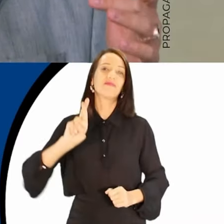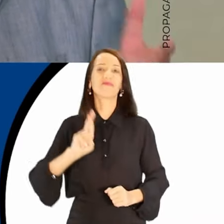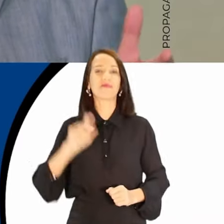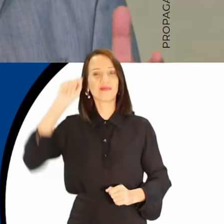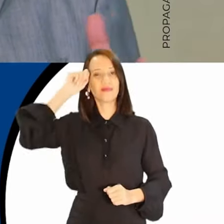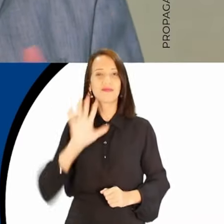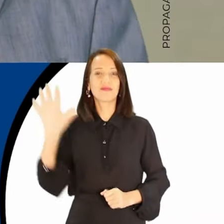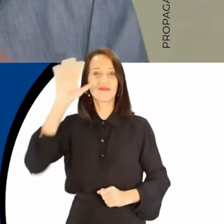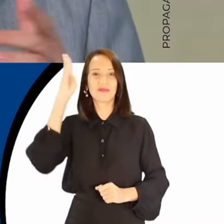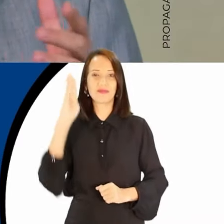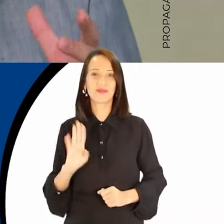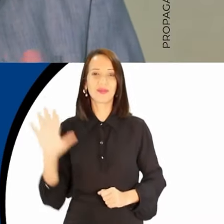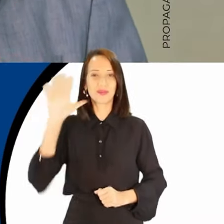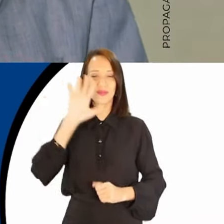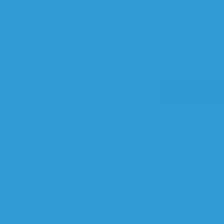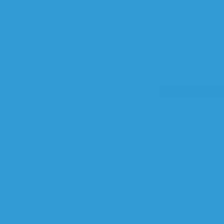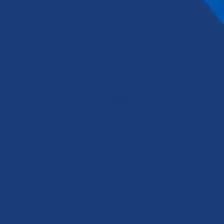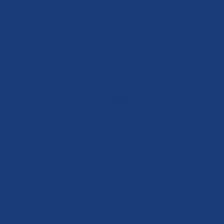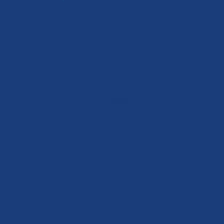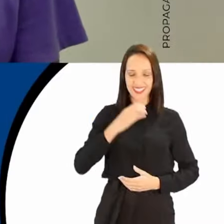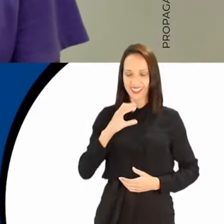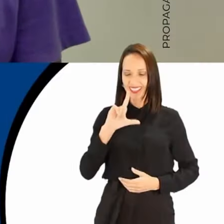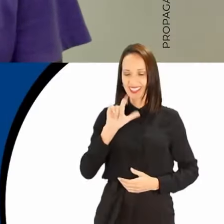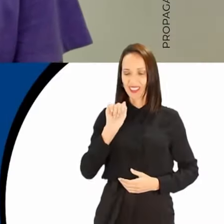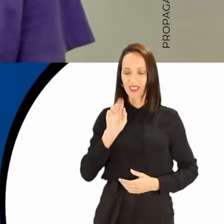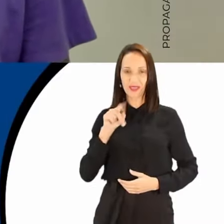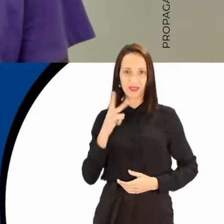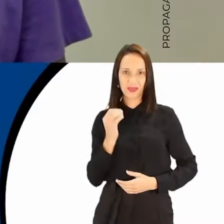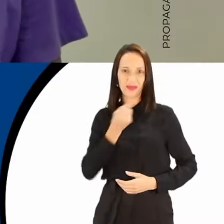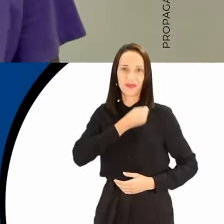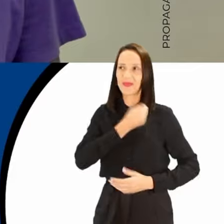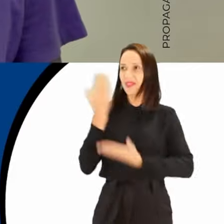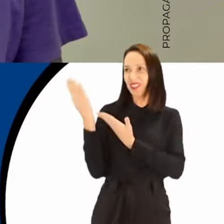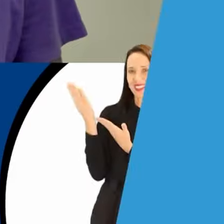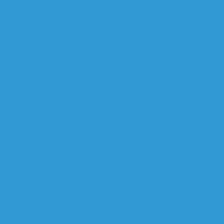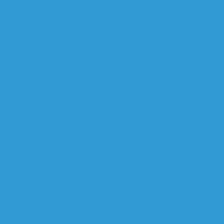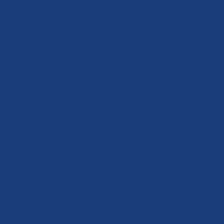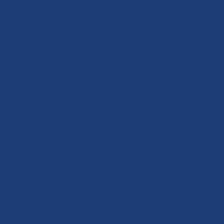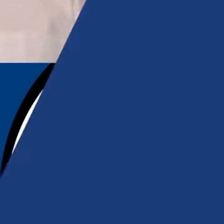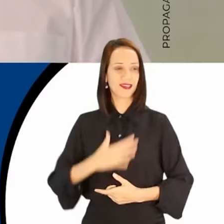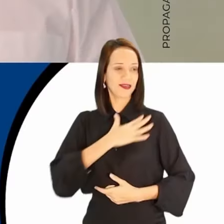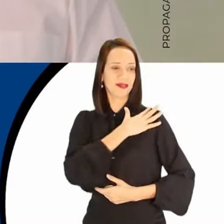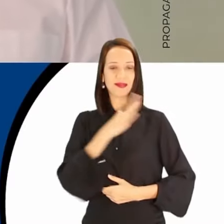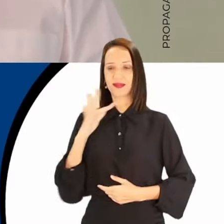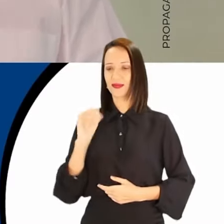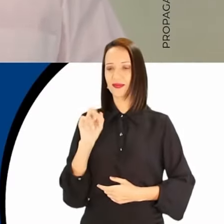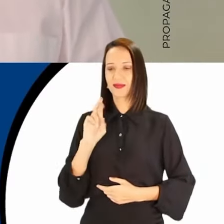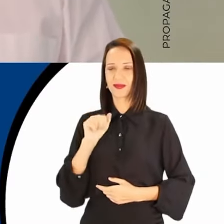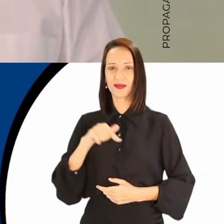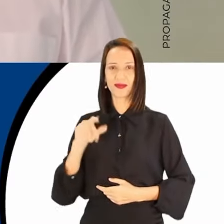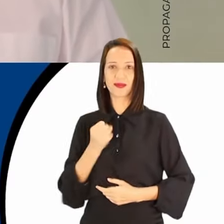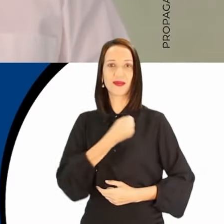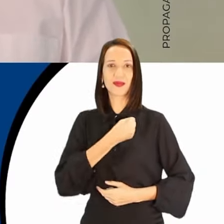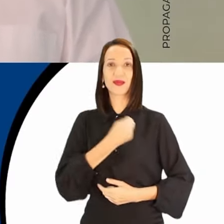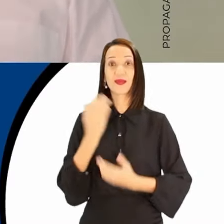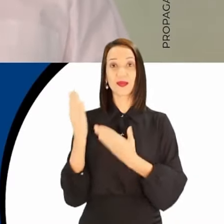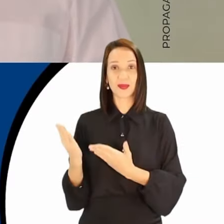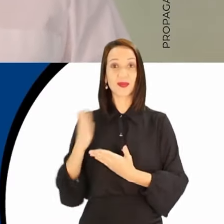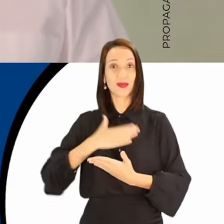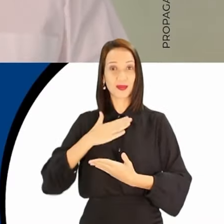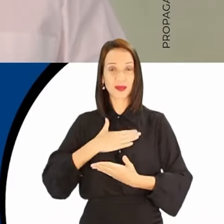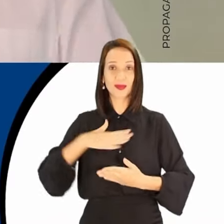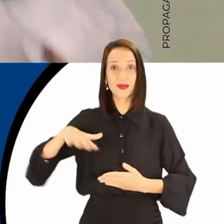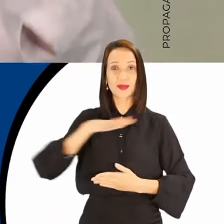religiões afro-brasileiras em todo o Brasil. Claudinho de Oliveira do Sueto, 12, 9, 30. Comandante Farinazo, 12, 5, 5, 5.